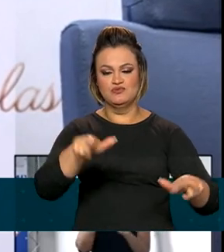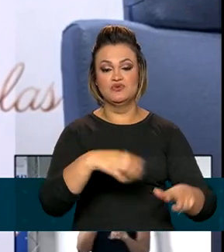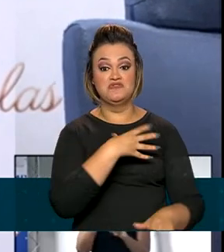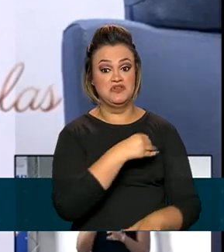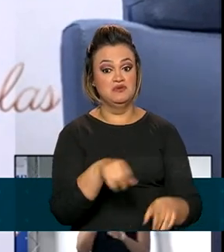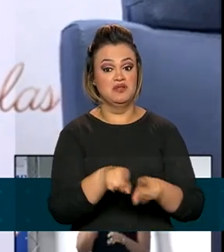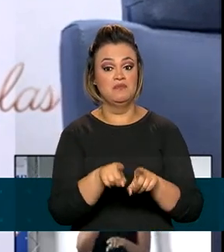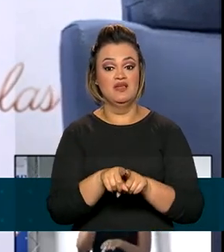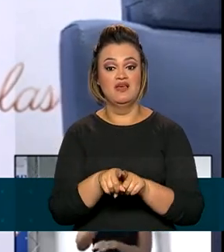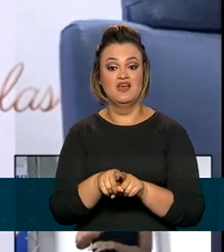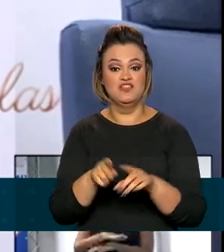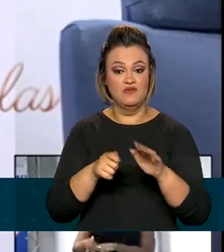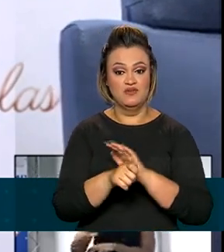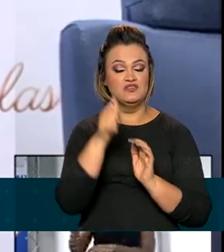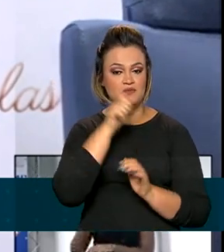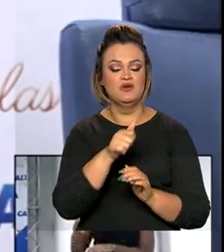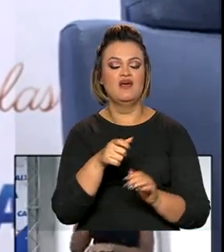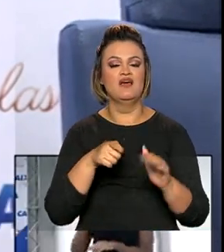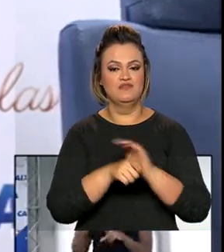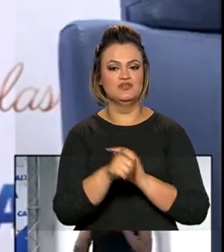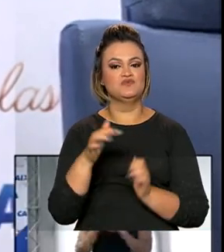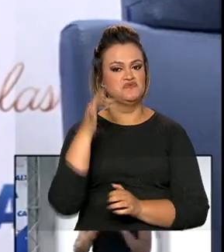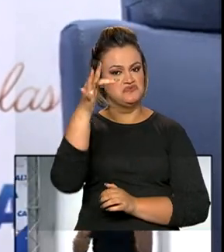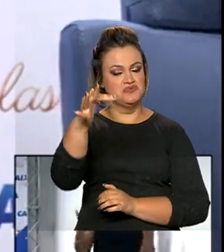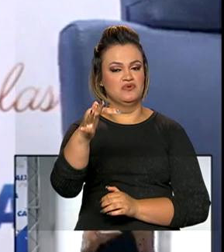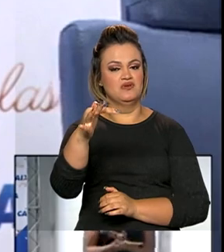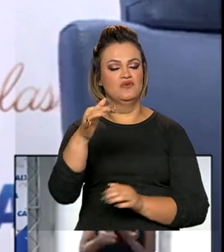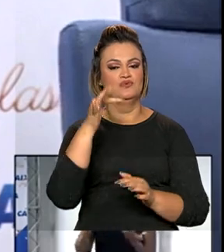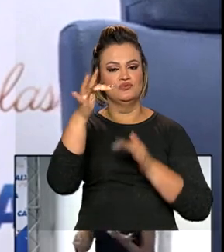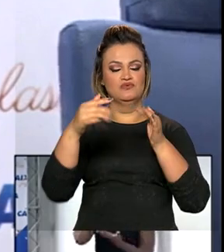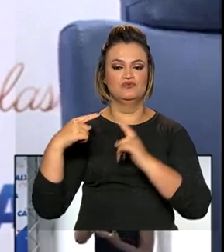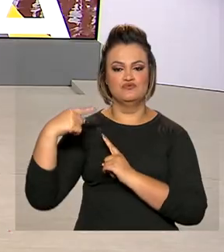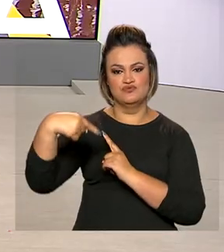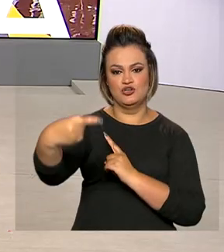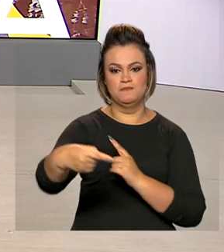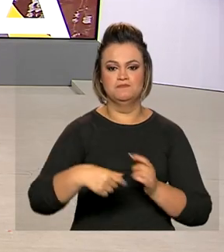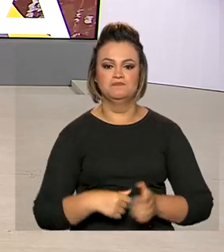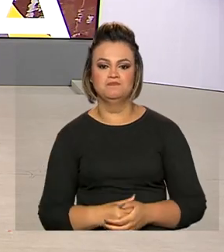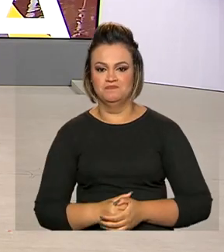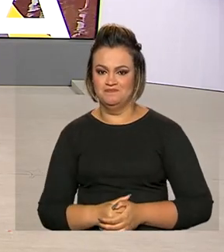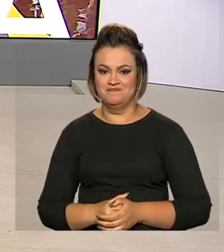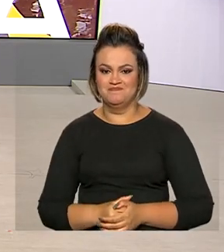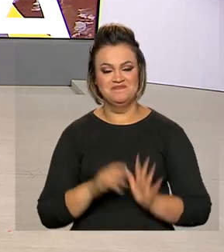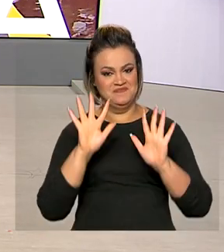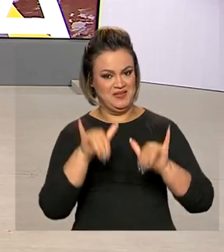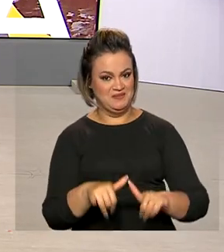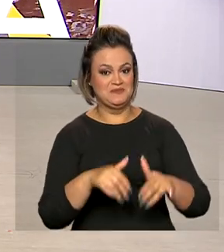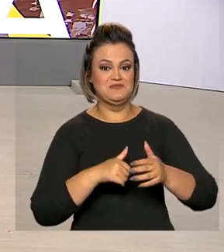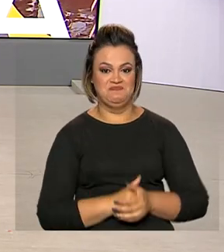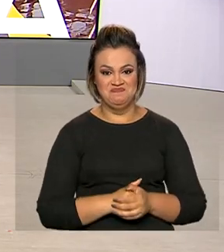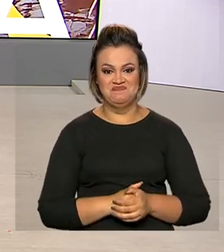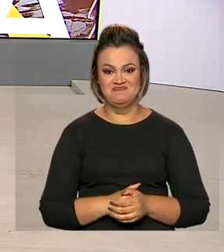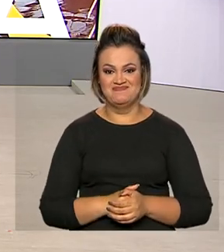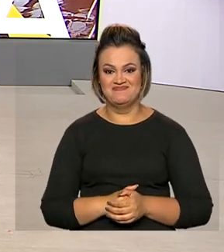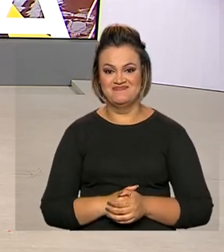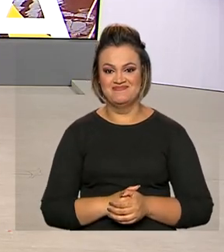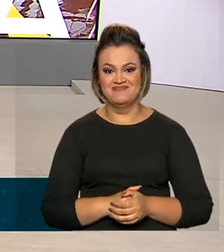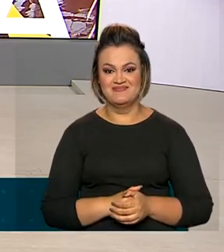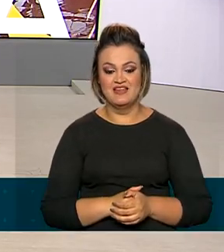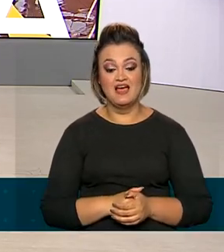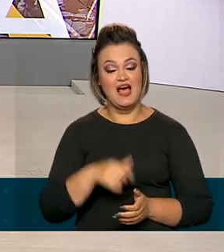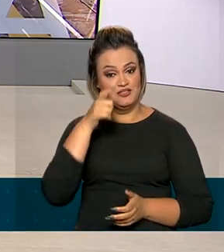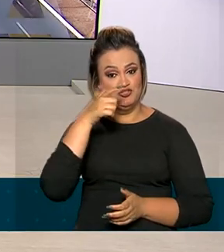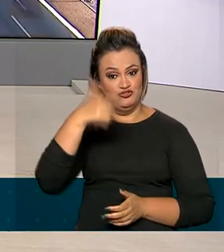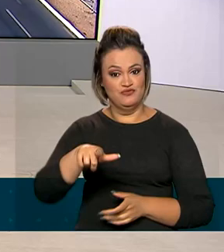é como se você investisse no presente e no futuro, nas futuras gerações. É isso. O Brasil em Dia fica por aqui.